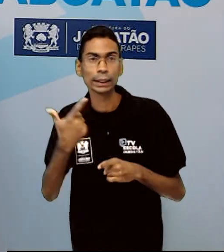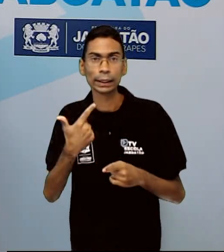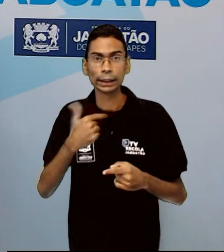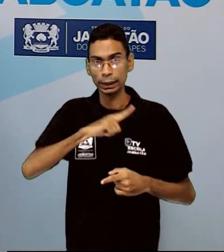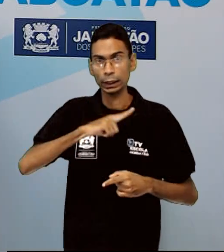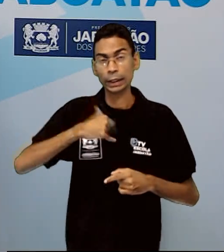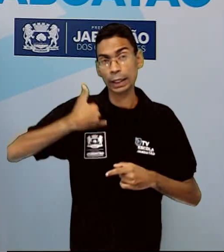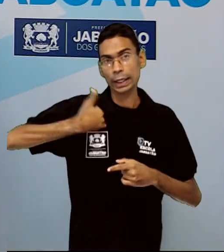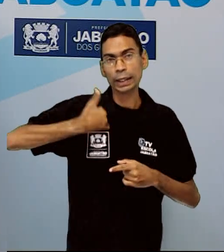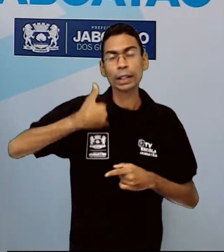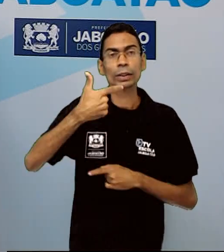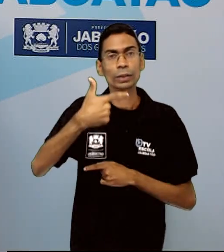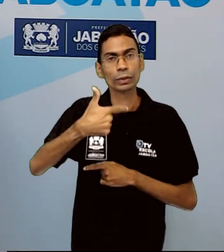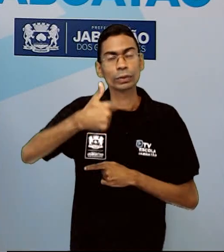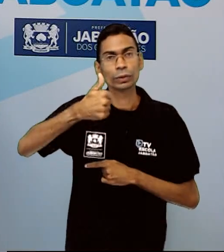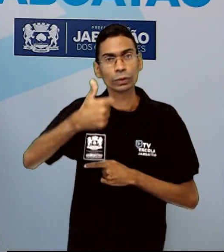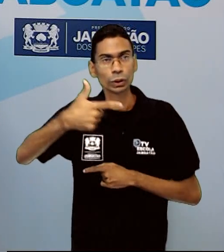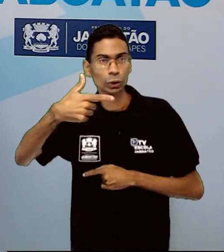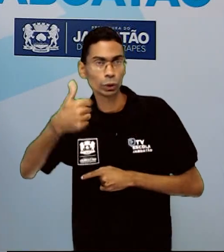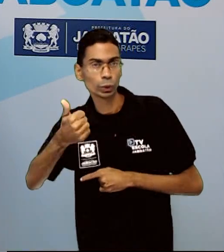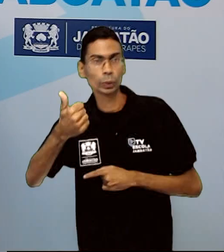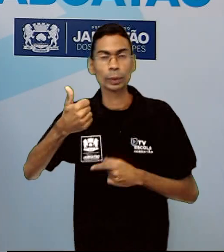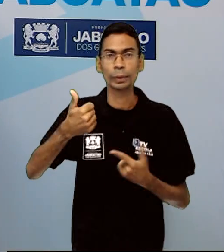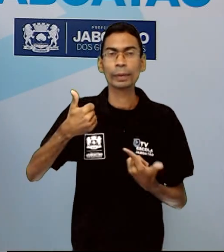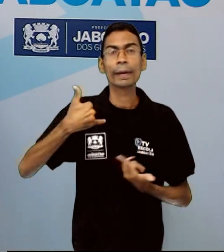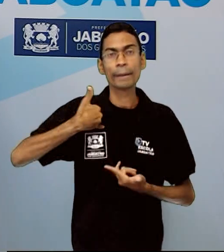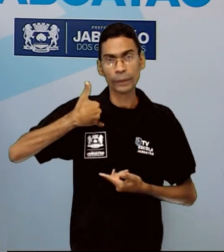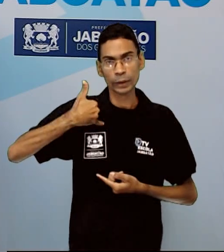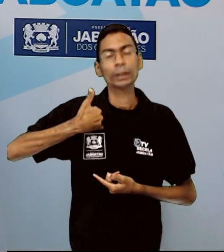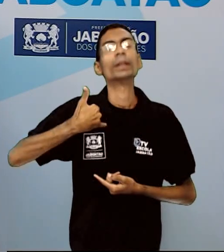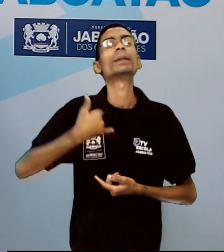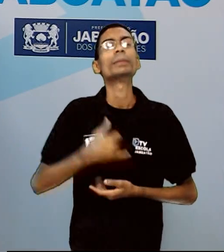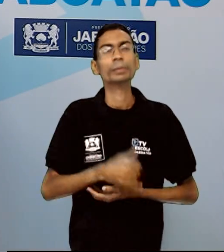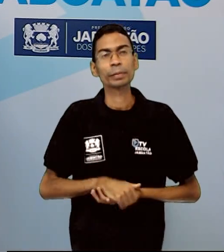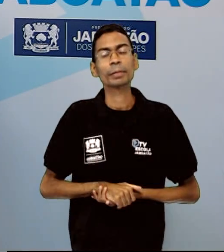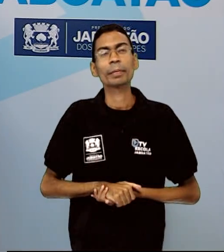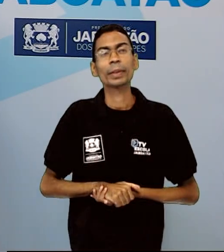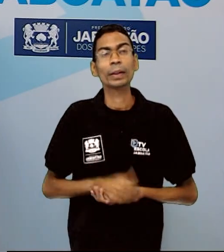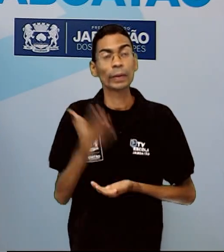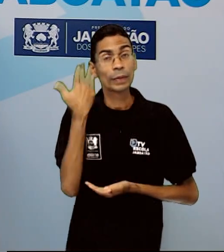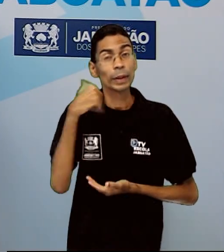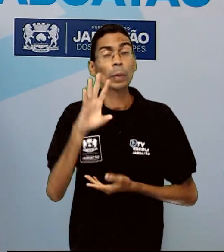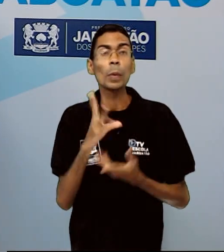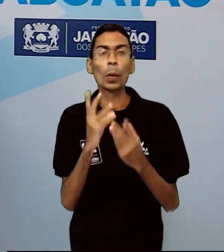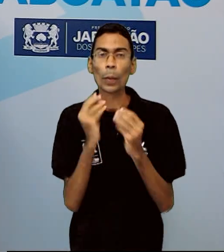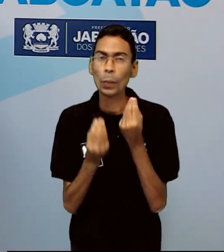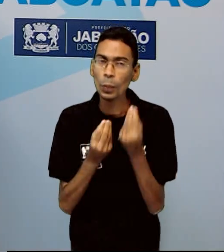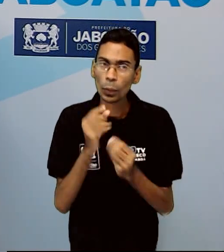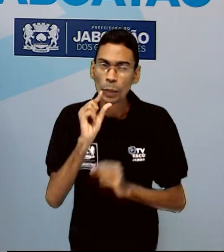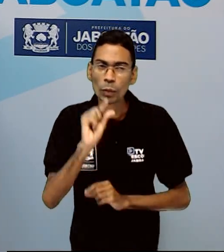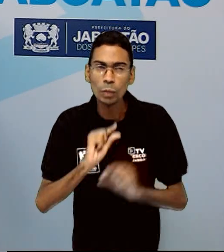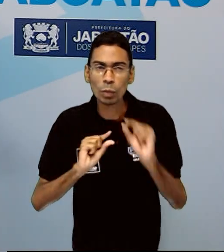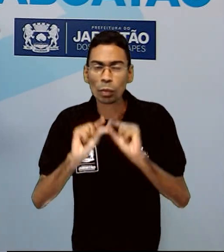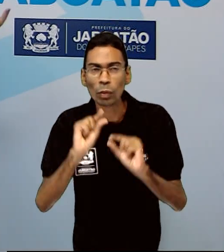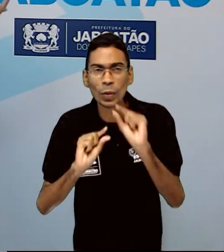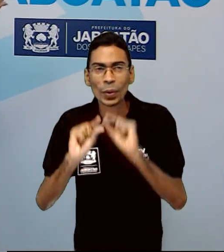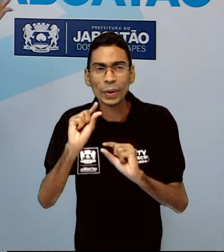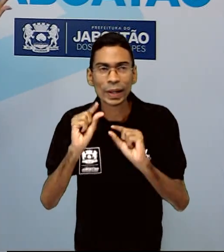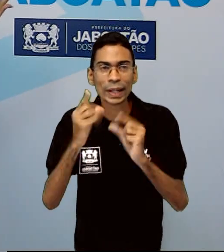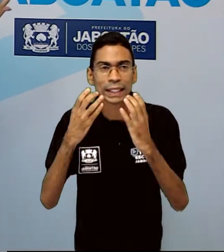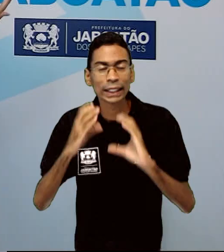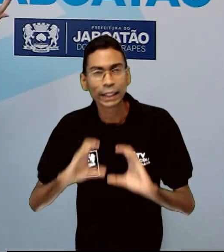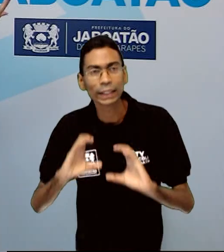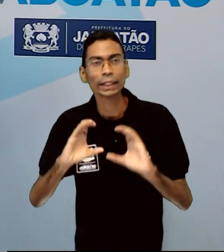anos. É, pessoal! Vamos saber um pouco sobre a cidadania romana. A palavra